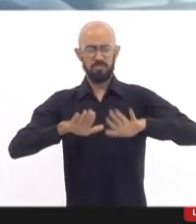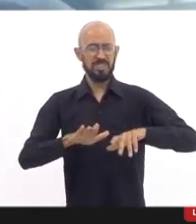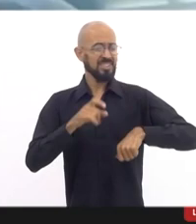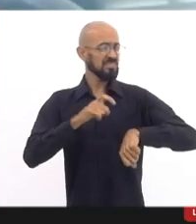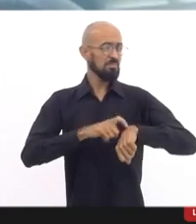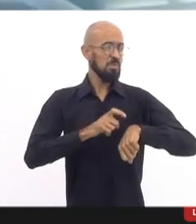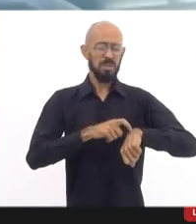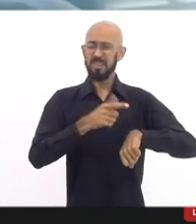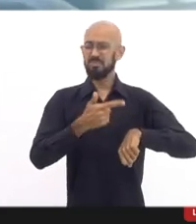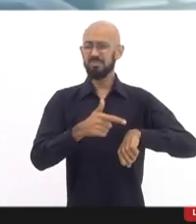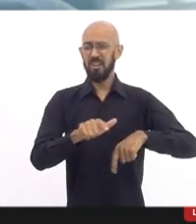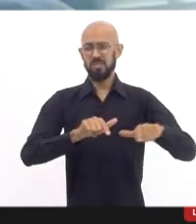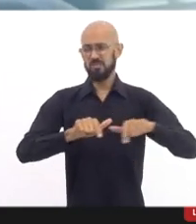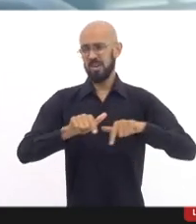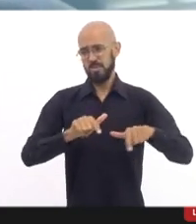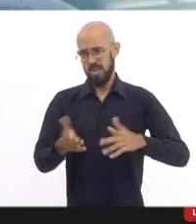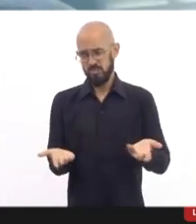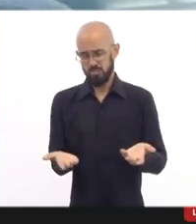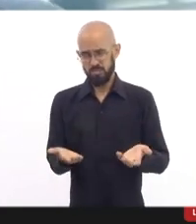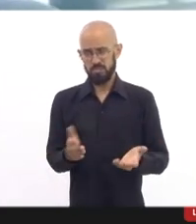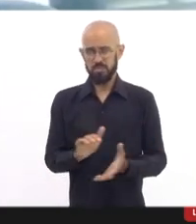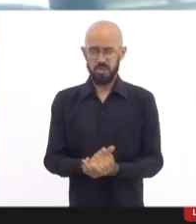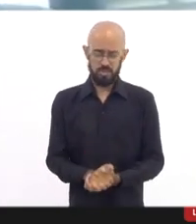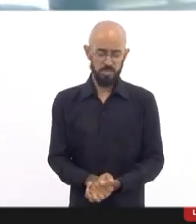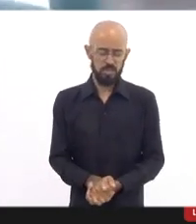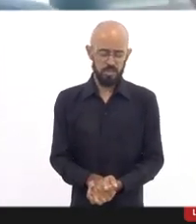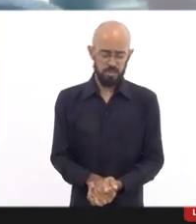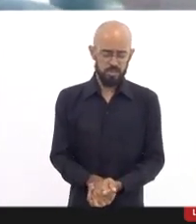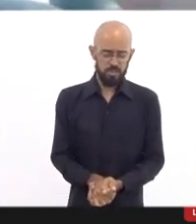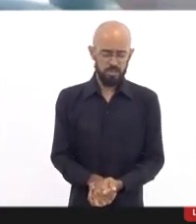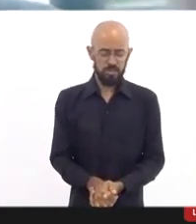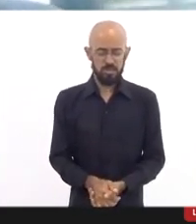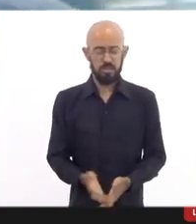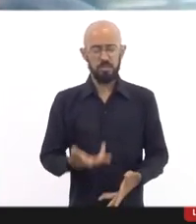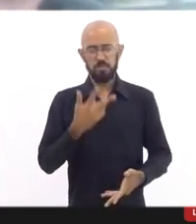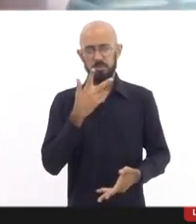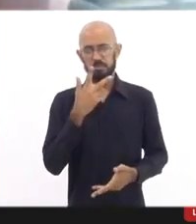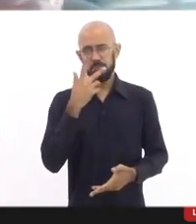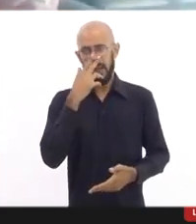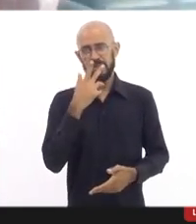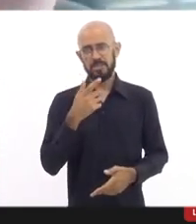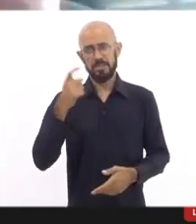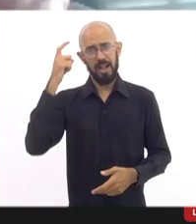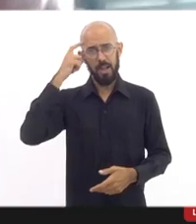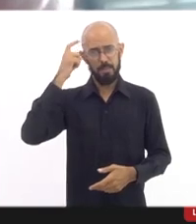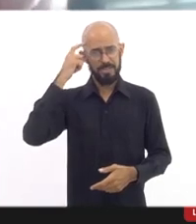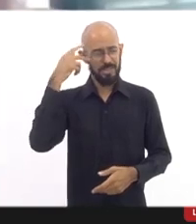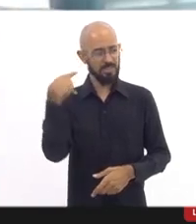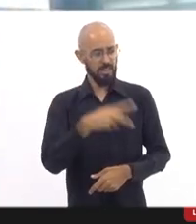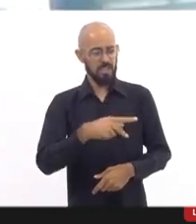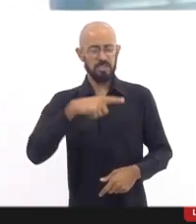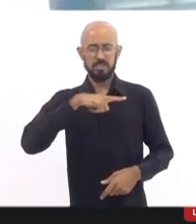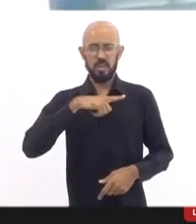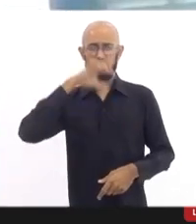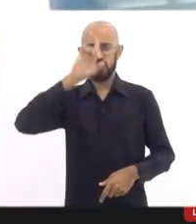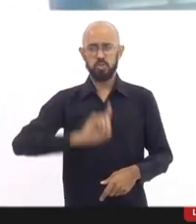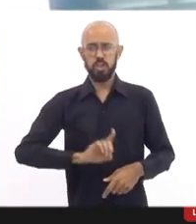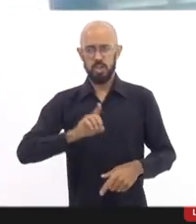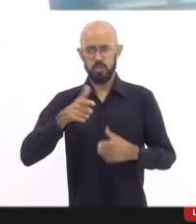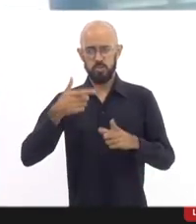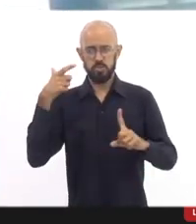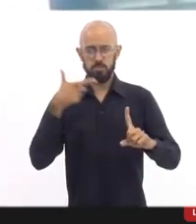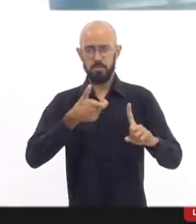atividade, embora fossem da ativa, portassem armas e, pelo visto, na cabeça deles tinham licença para matar. Então,